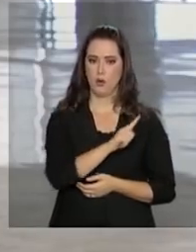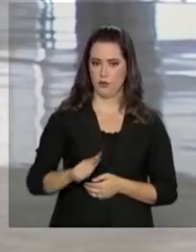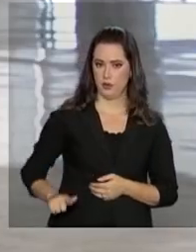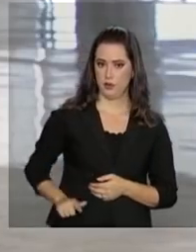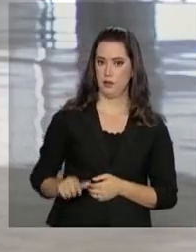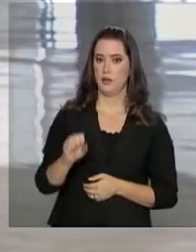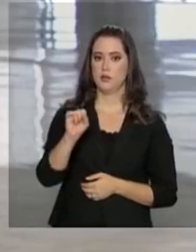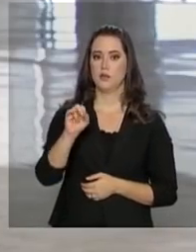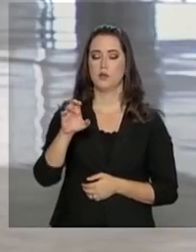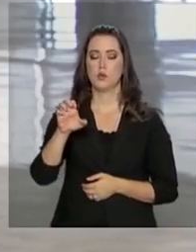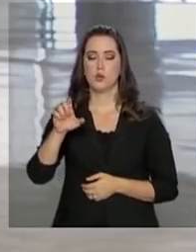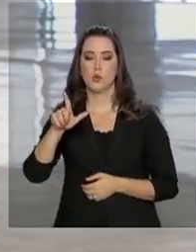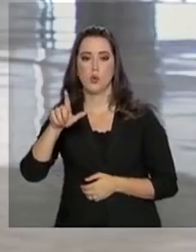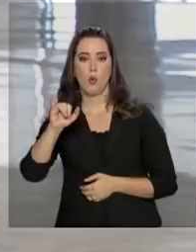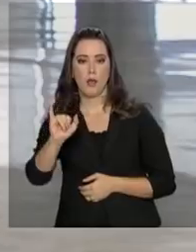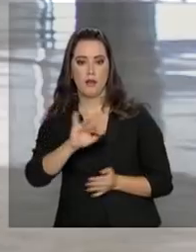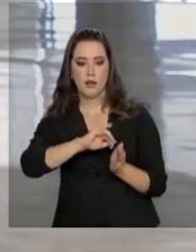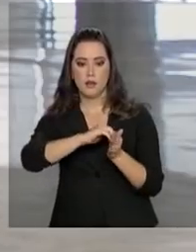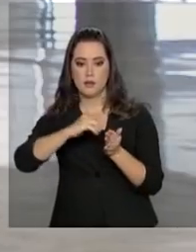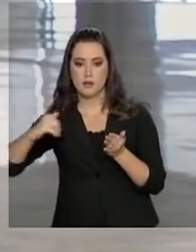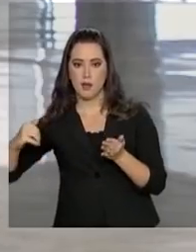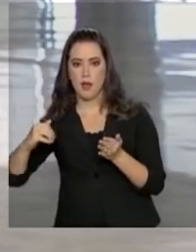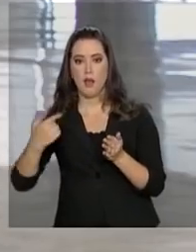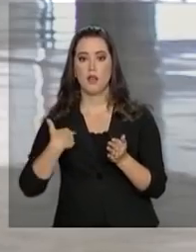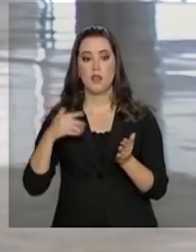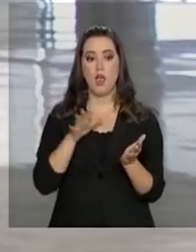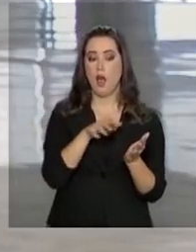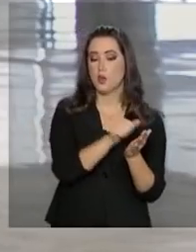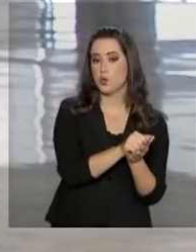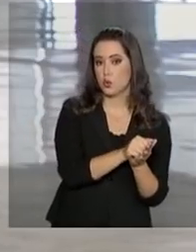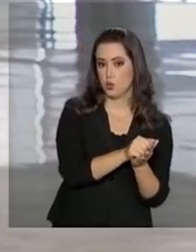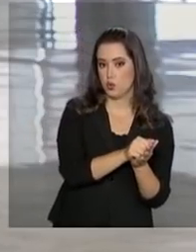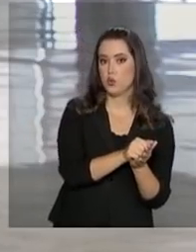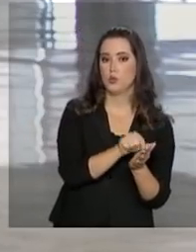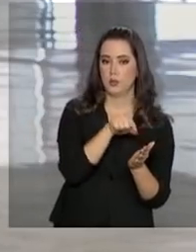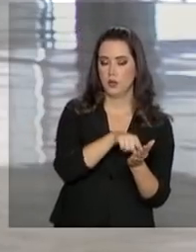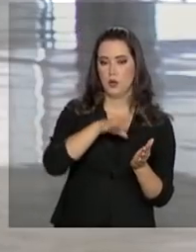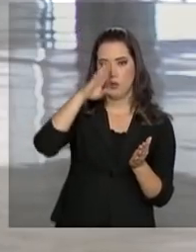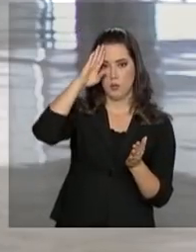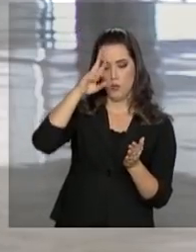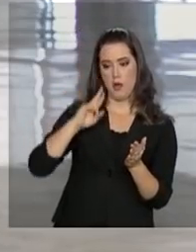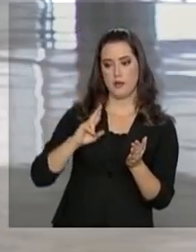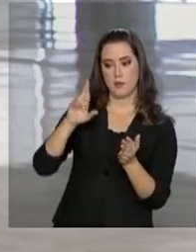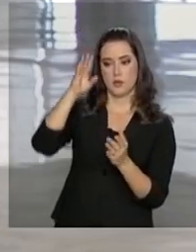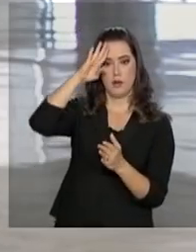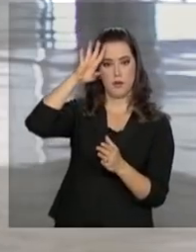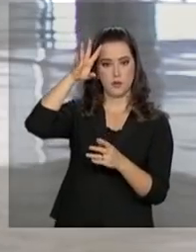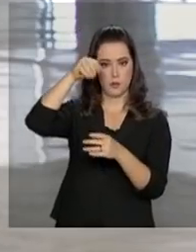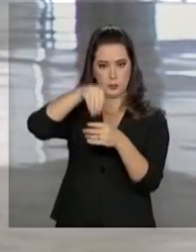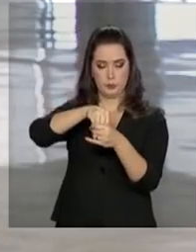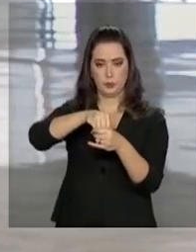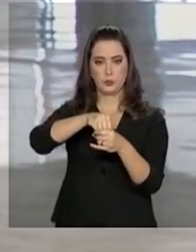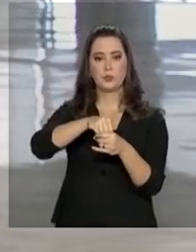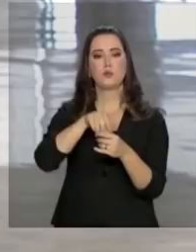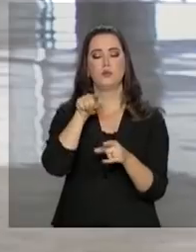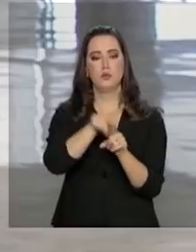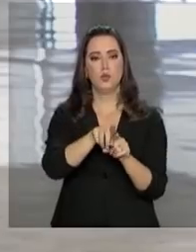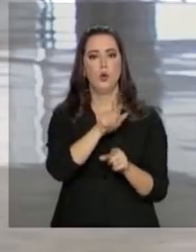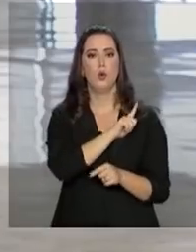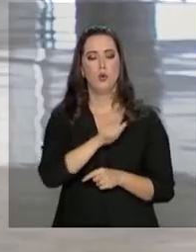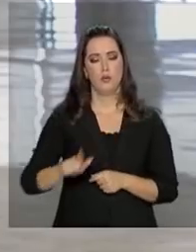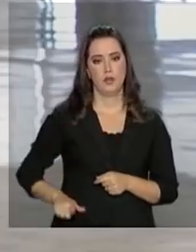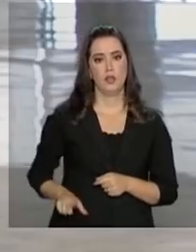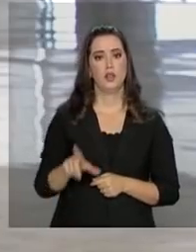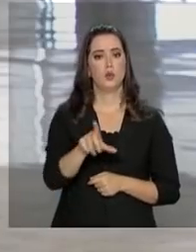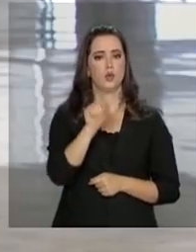afastada do cargo e assume como interventor o governador eleito, Antônio Denário. A escolha do nome dele foi do presidente